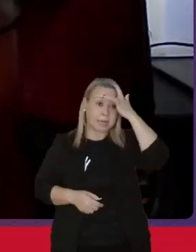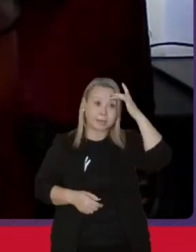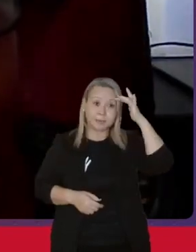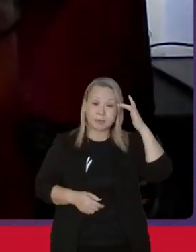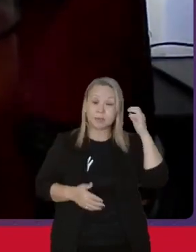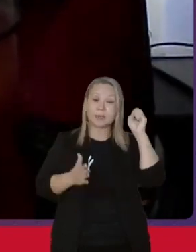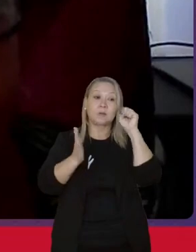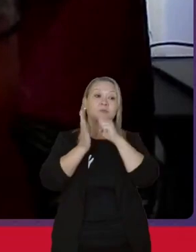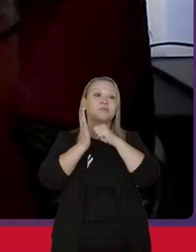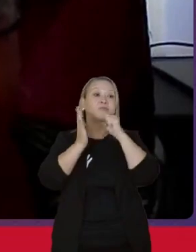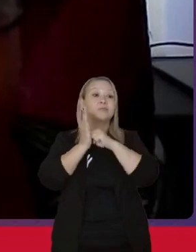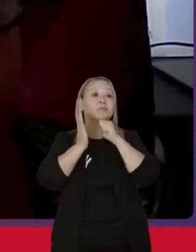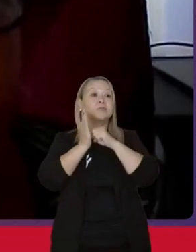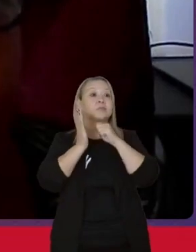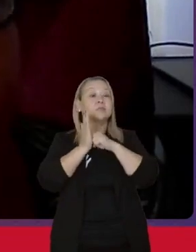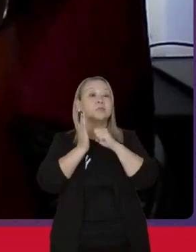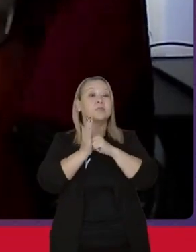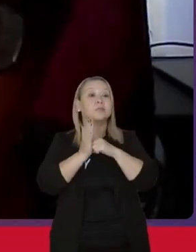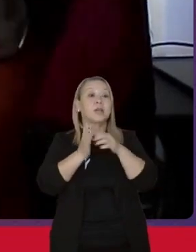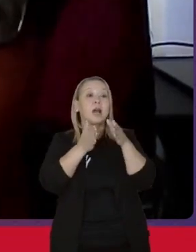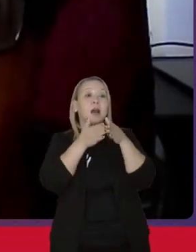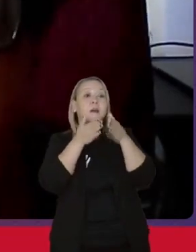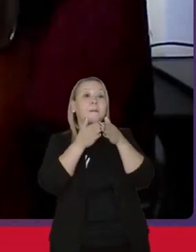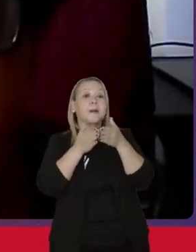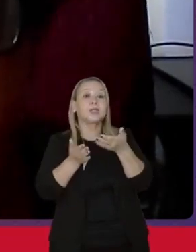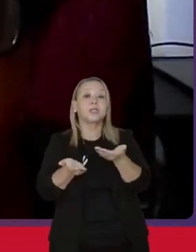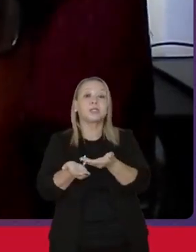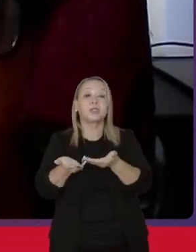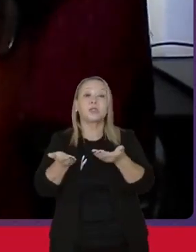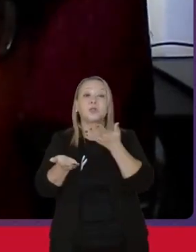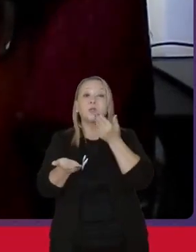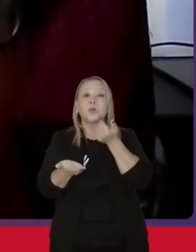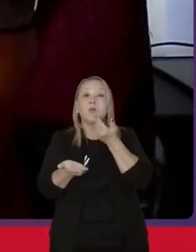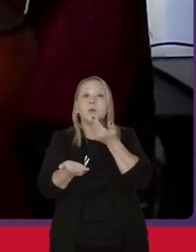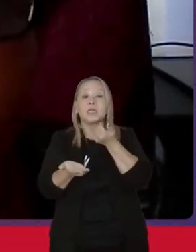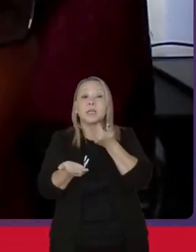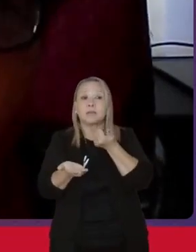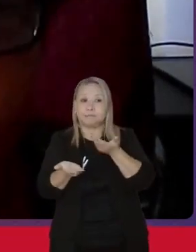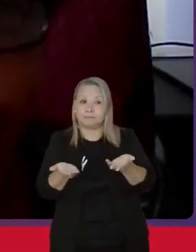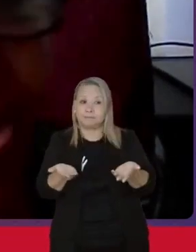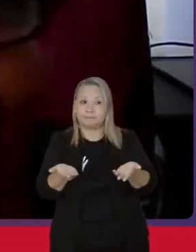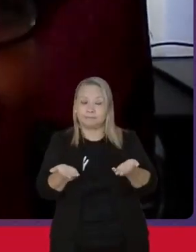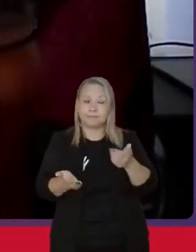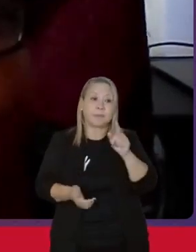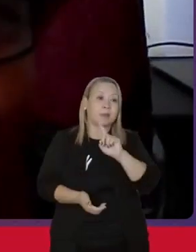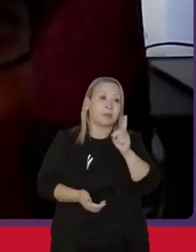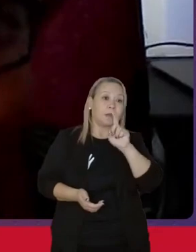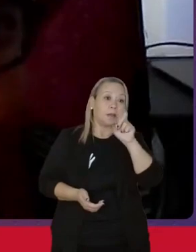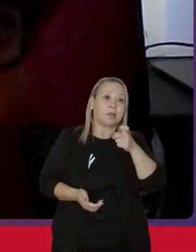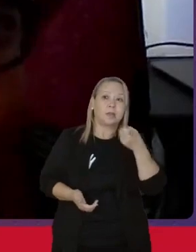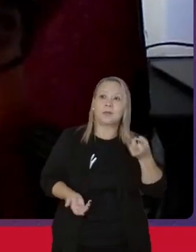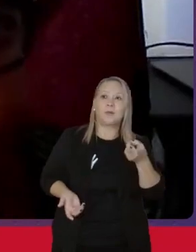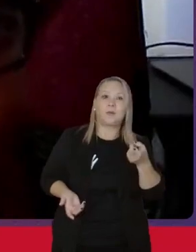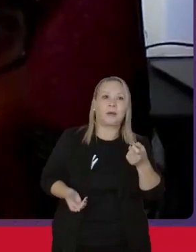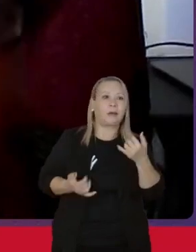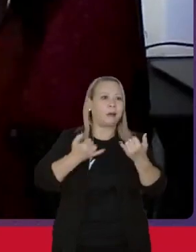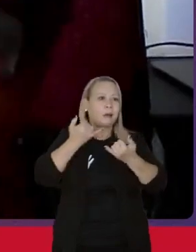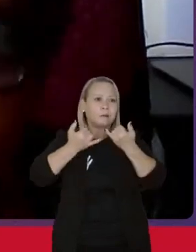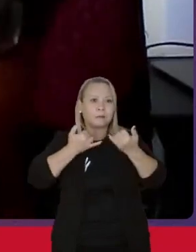portas, pedindo um prato de comida. E não é por sacanagem.